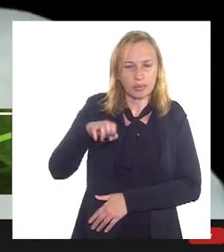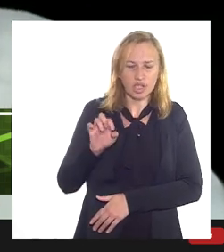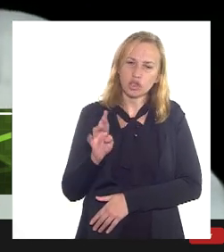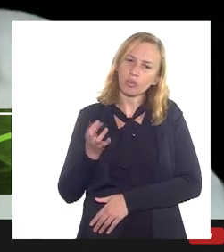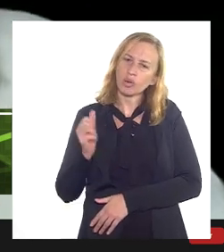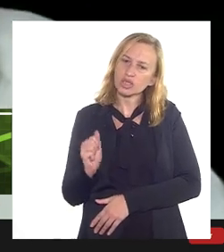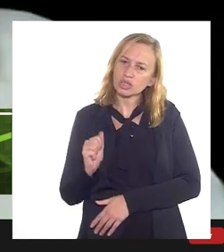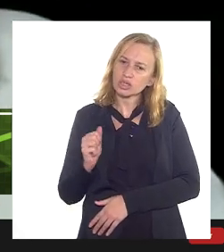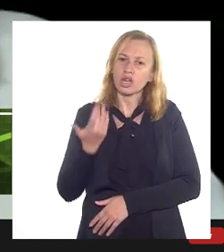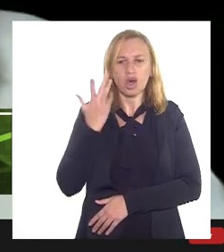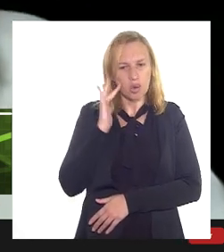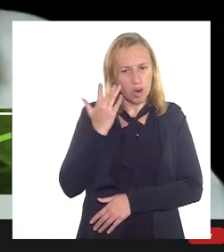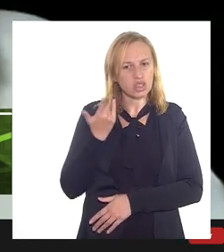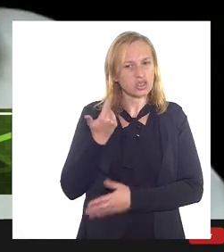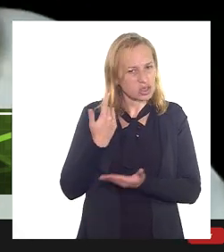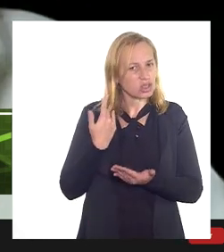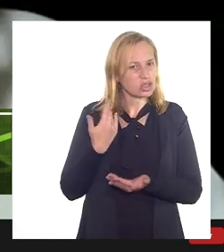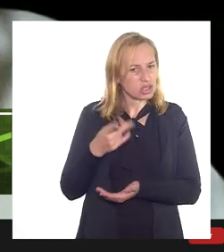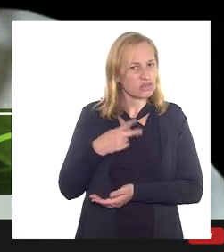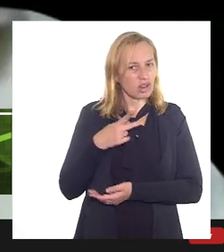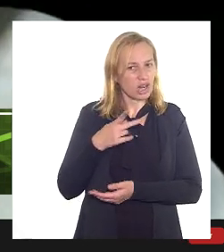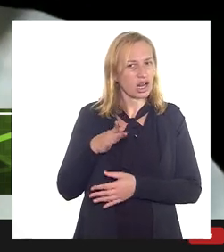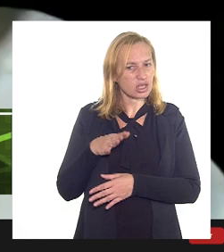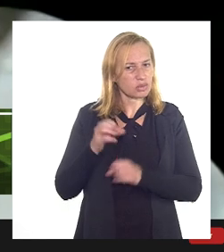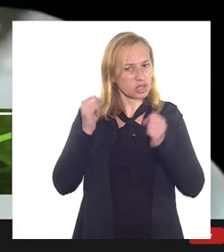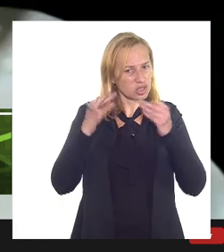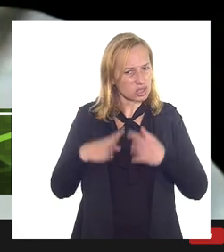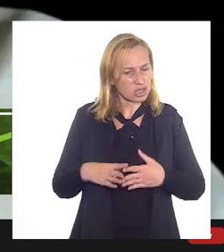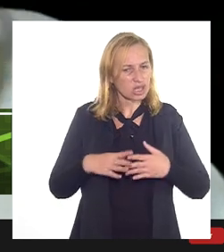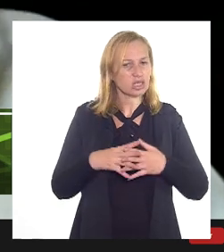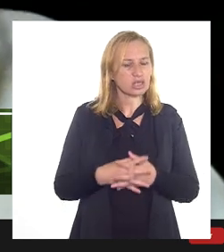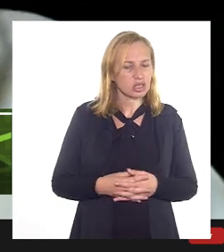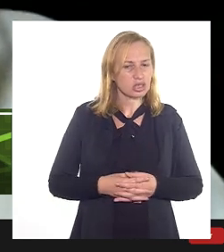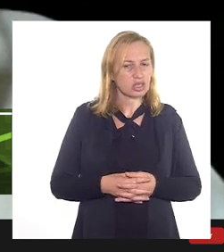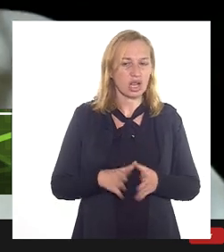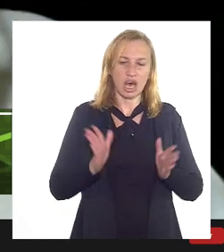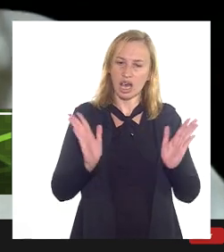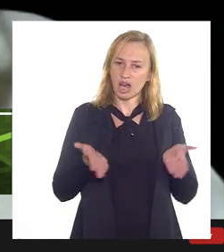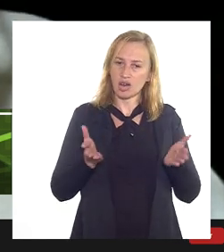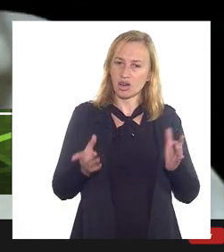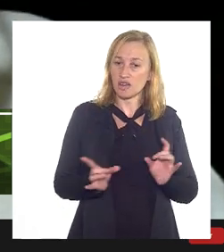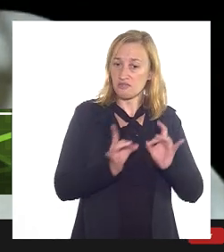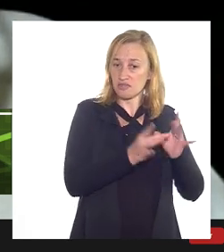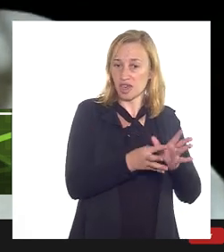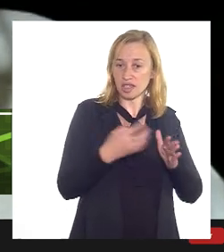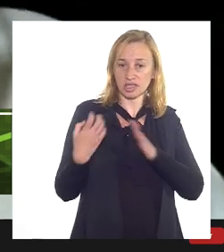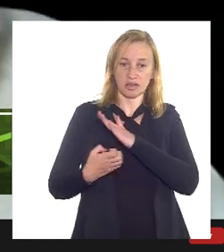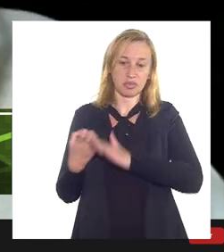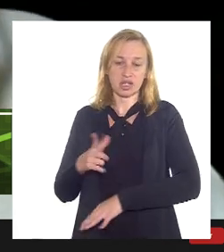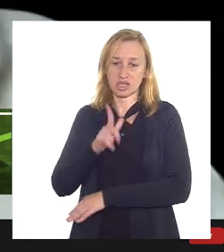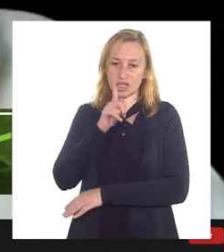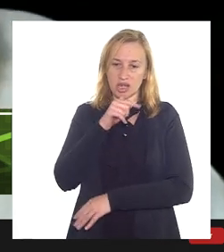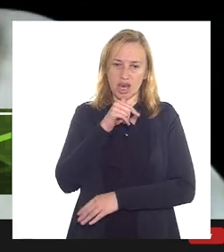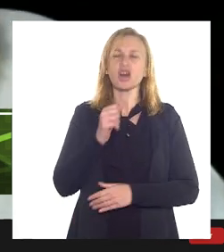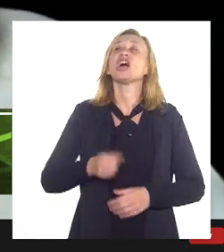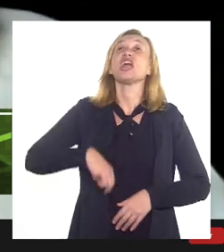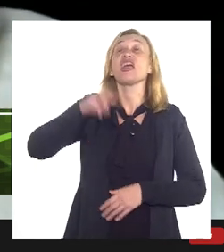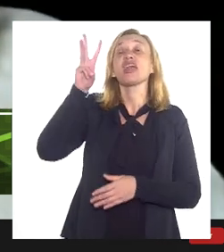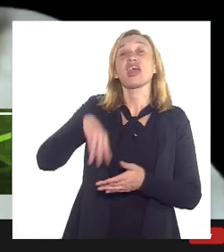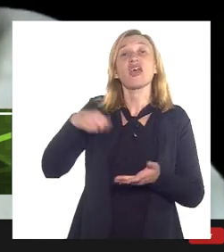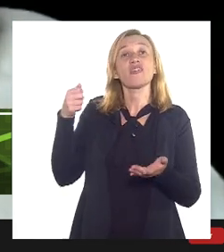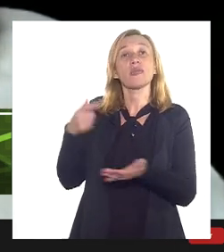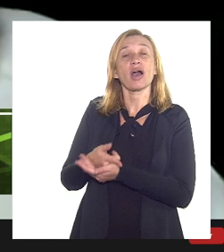Eu acho que isso tem que ser esclarecido. Ainda mais agora que se fala tanto em privatização da CEDAE. Quem vai pagar?